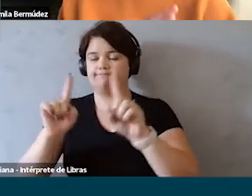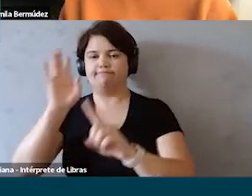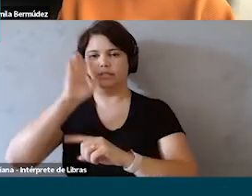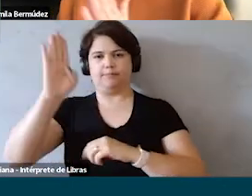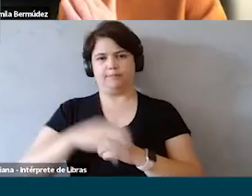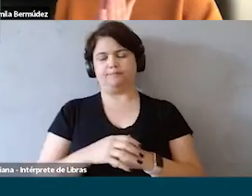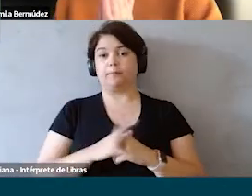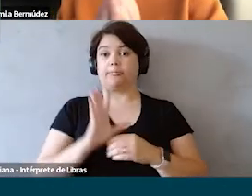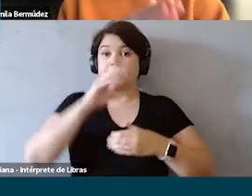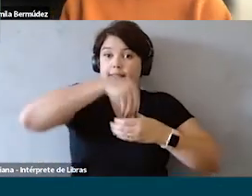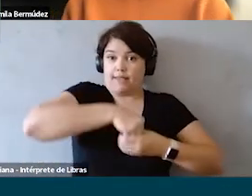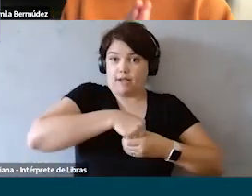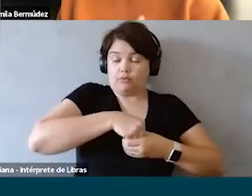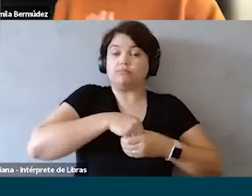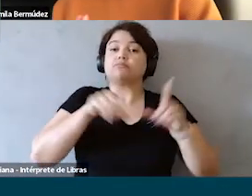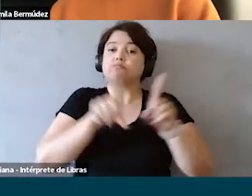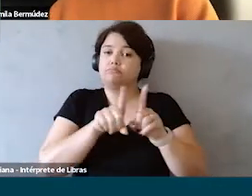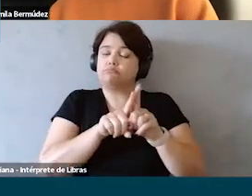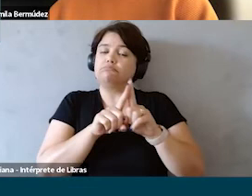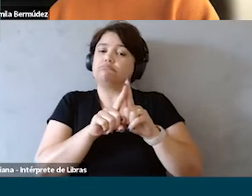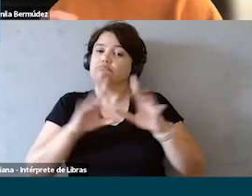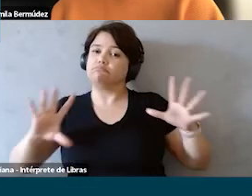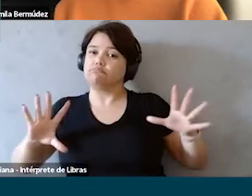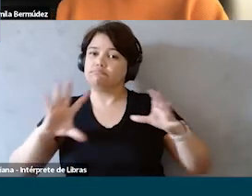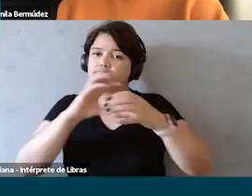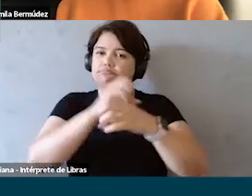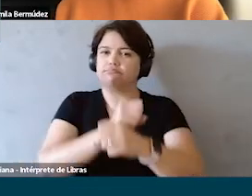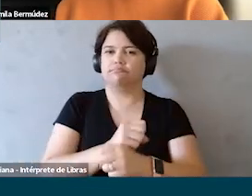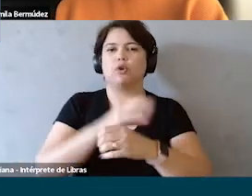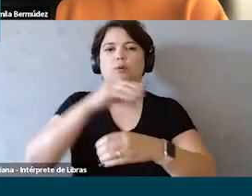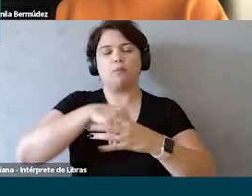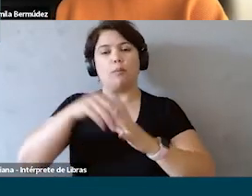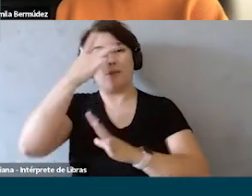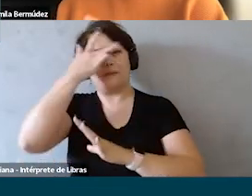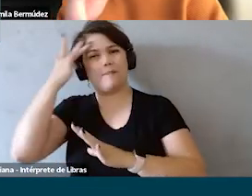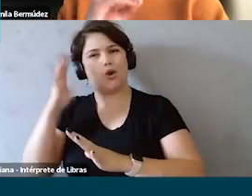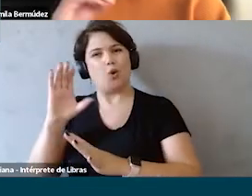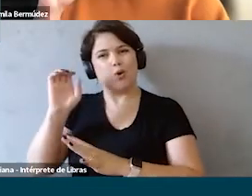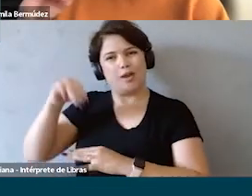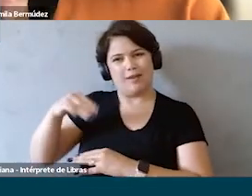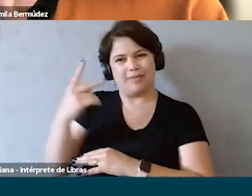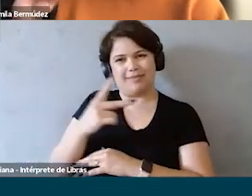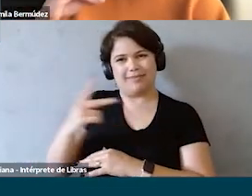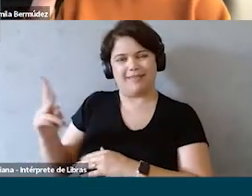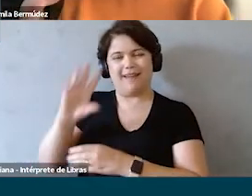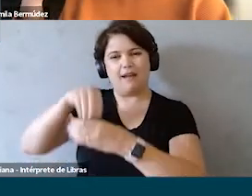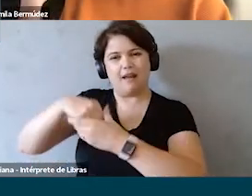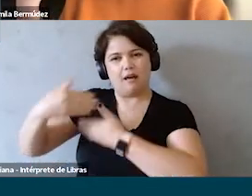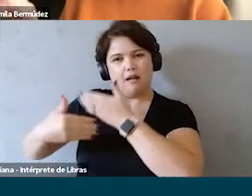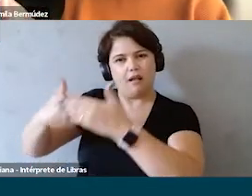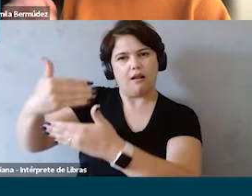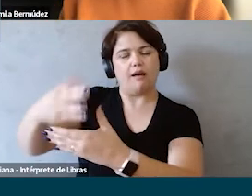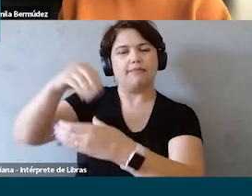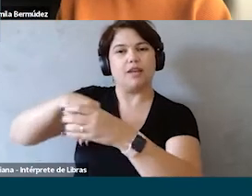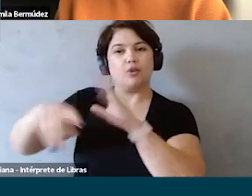que são internas e são diretamente conectadas com a jornada de digitalização da consultora e a evolução dela dentro